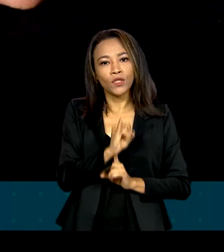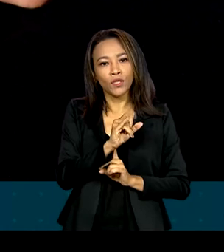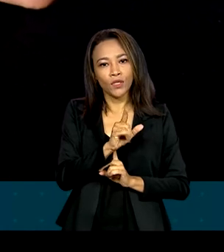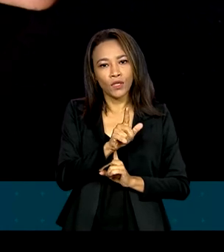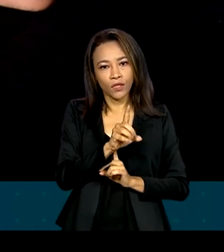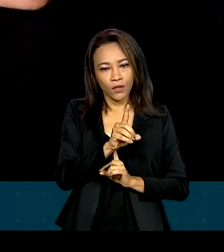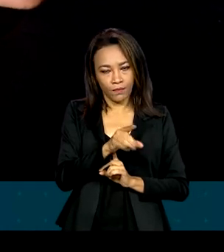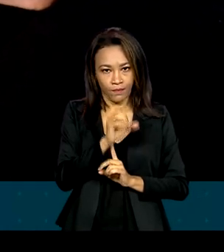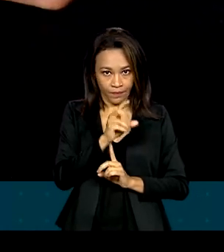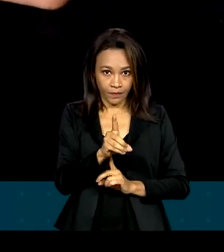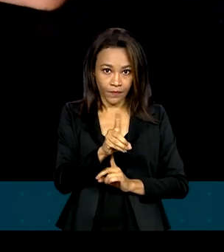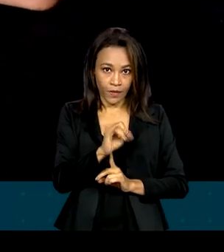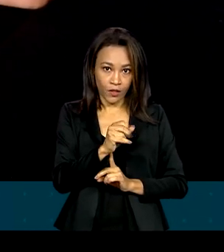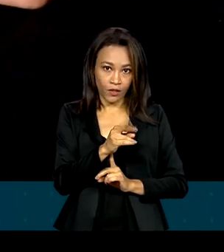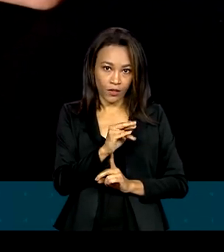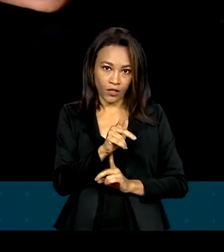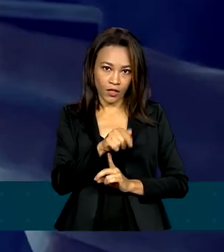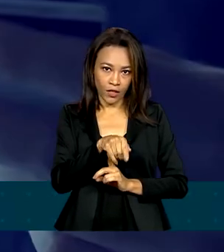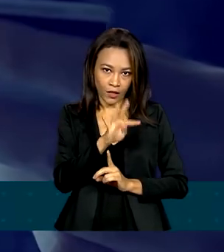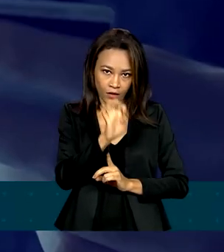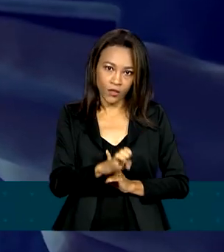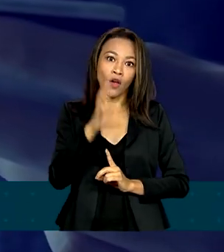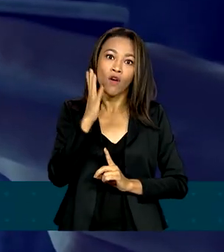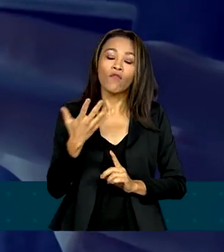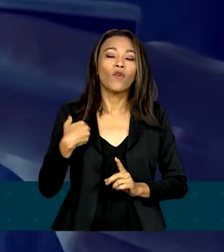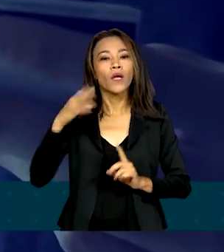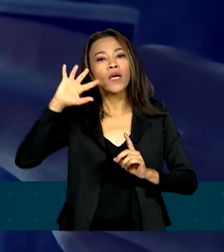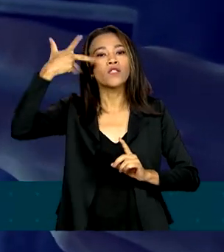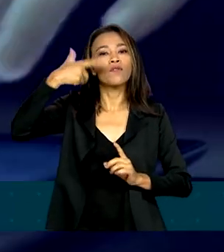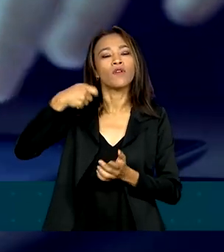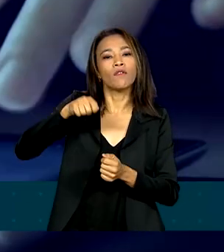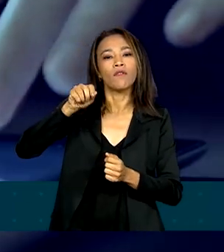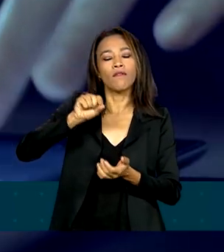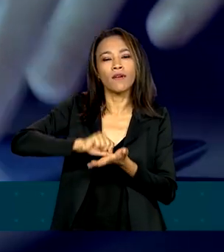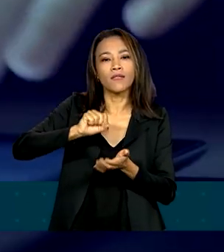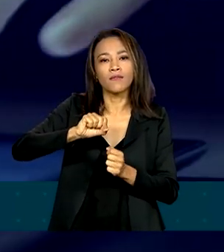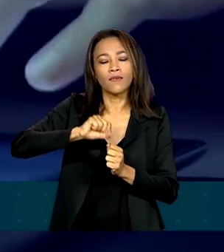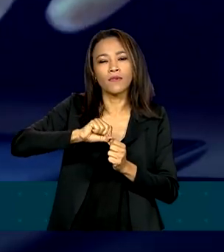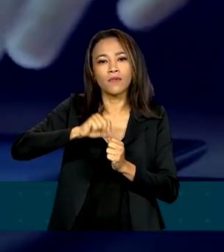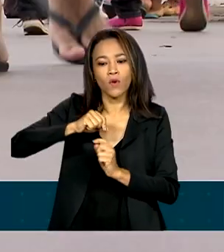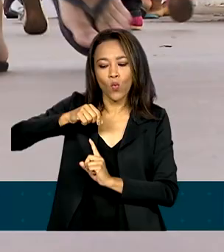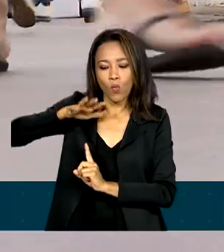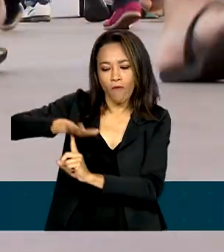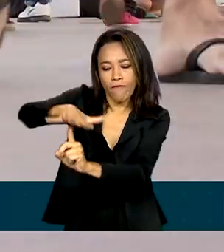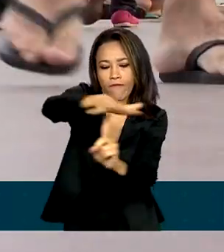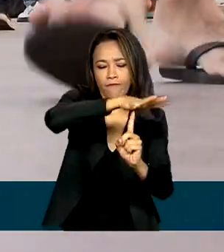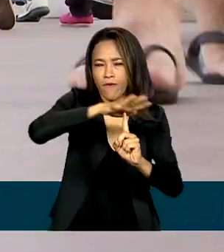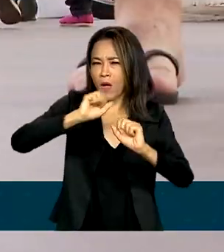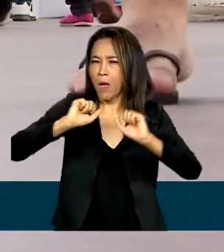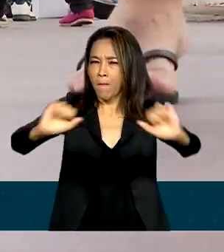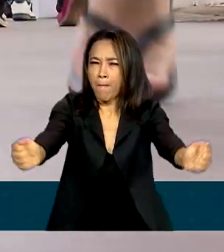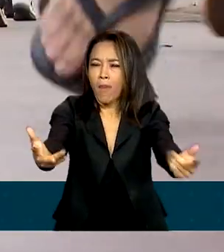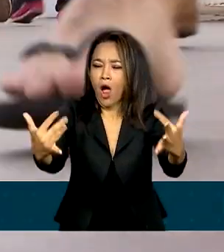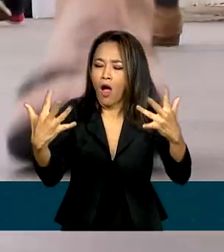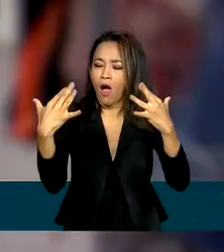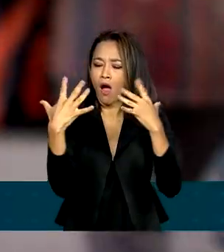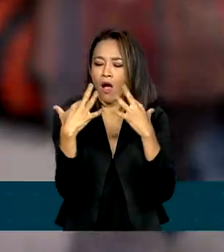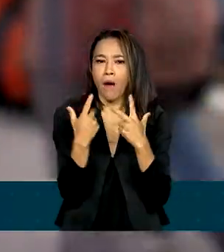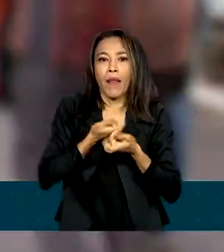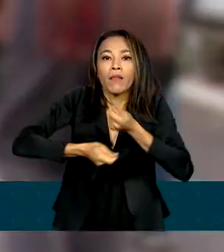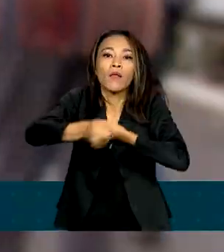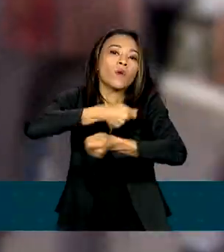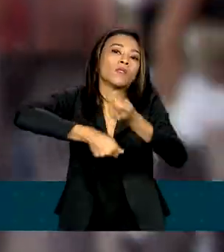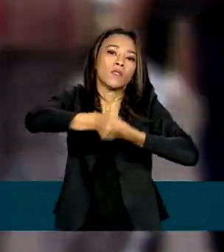dívidas com os bancos, foi iniciado um mutirão em todo o país, que vai até o dia 31 de março. A ação tem a participação